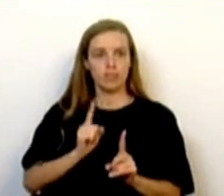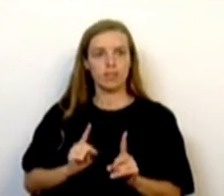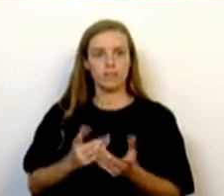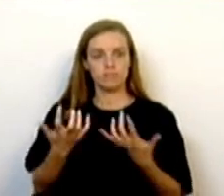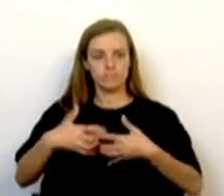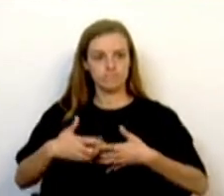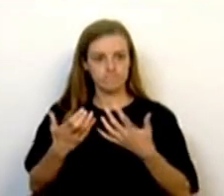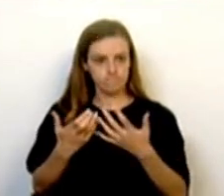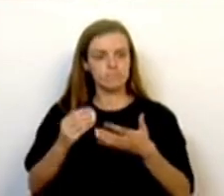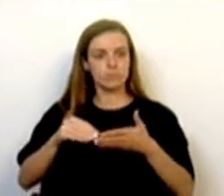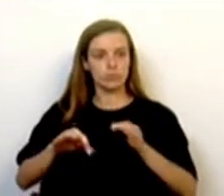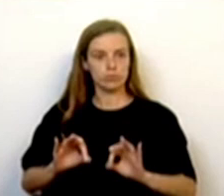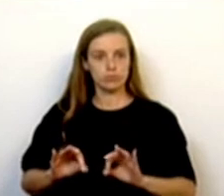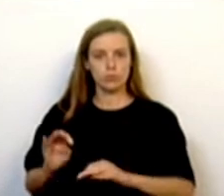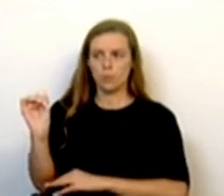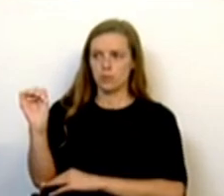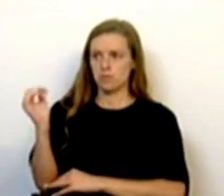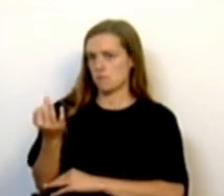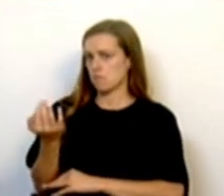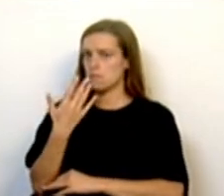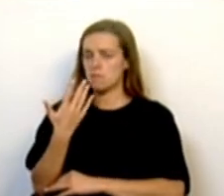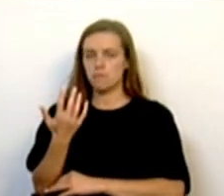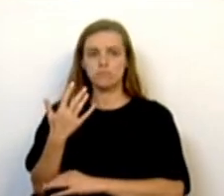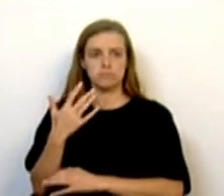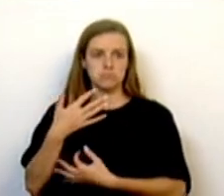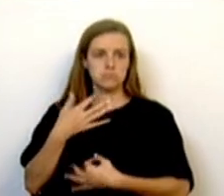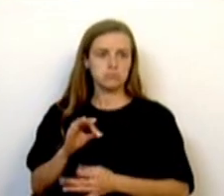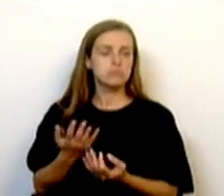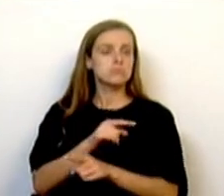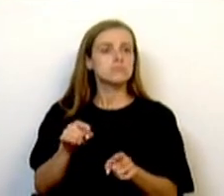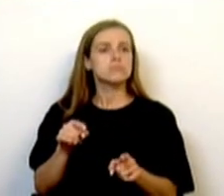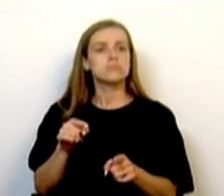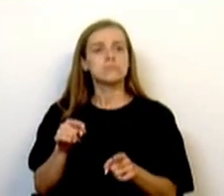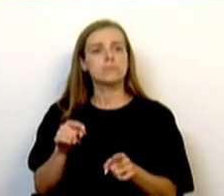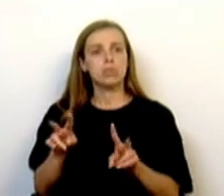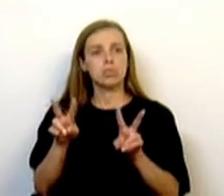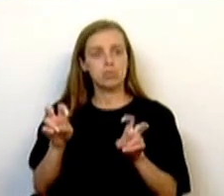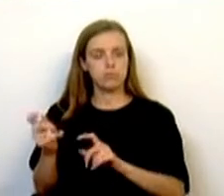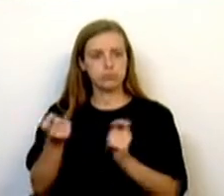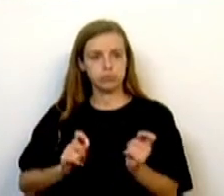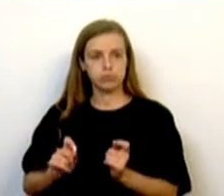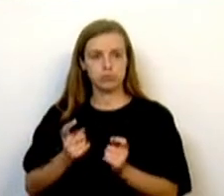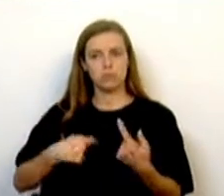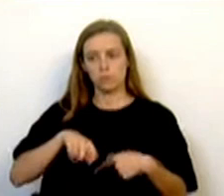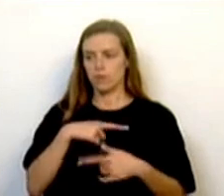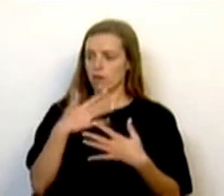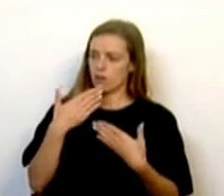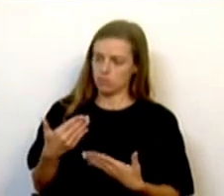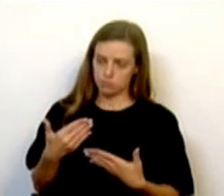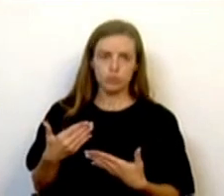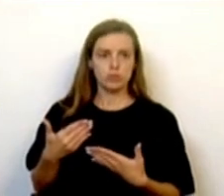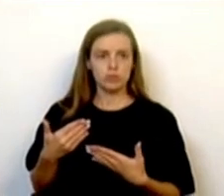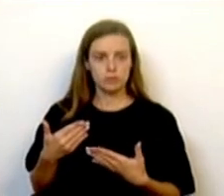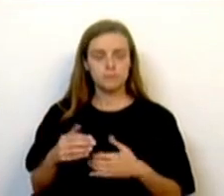sindical e o PCP de forma legítima trouxe à discussão esta temática, o que aliás agradecemos, é normal e